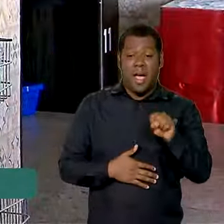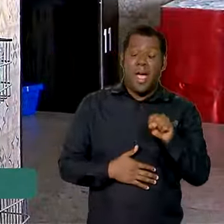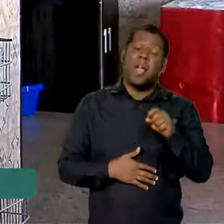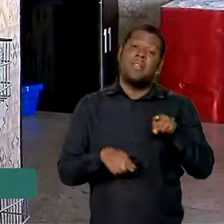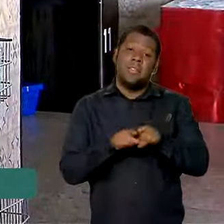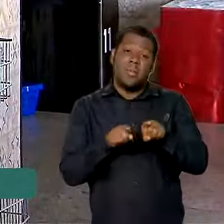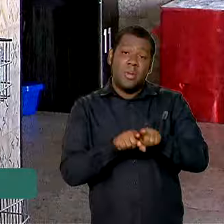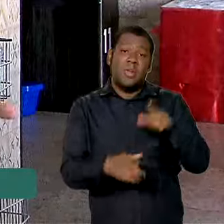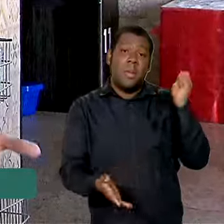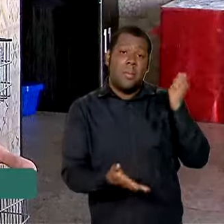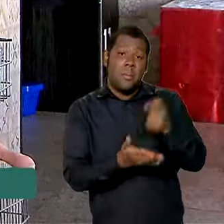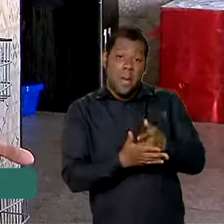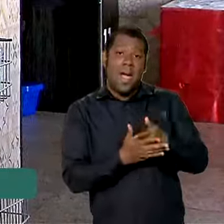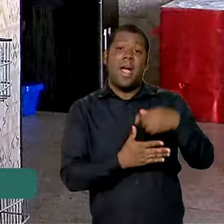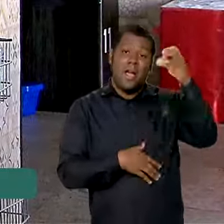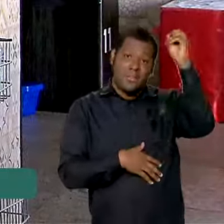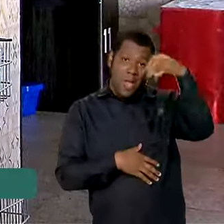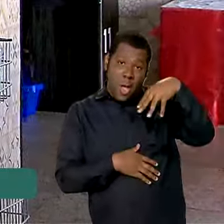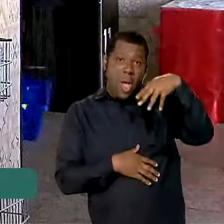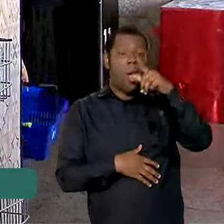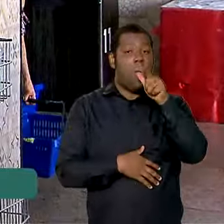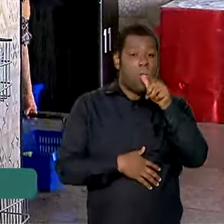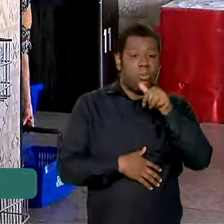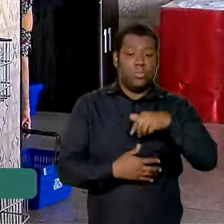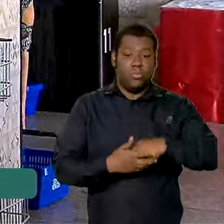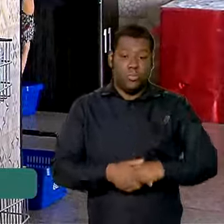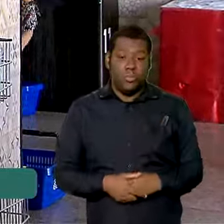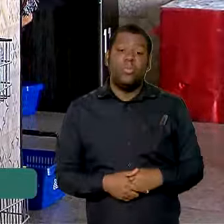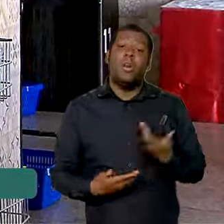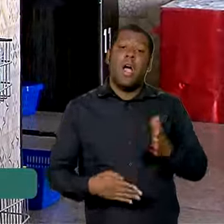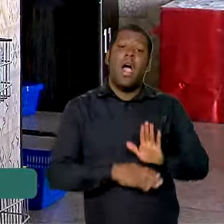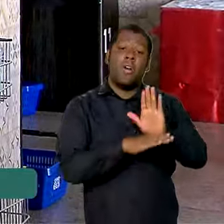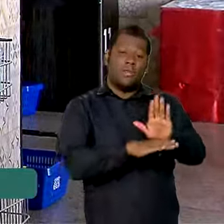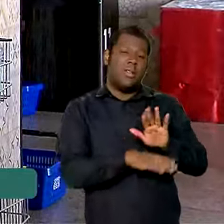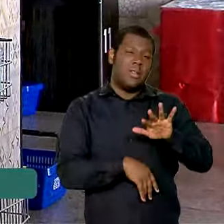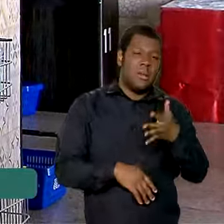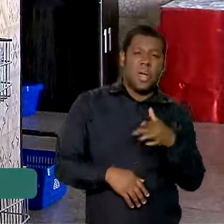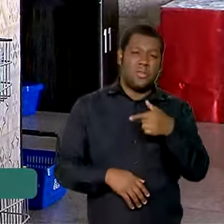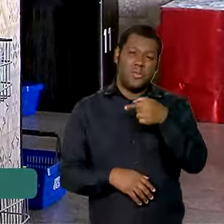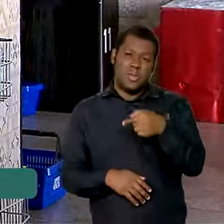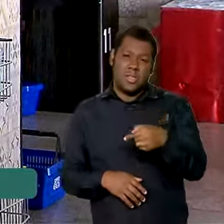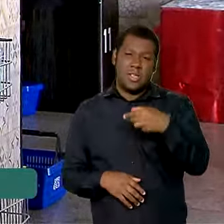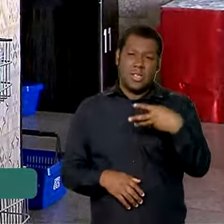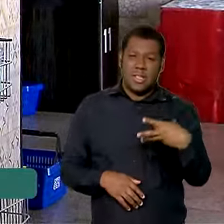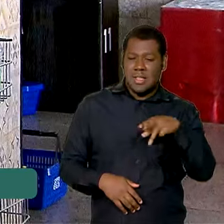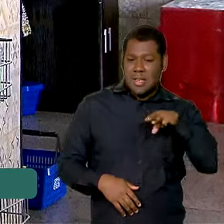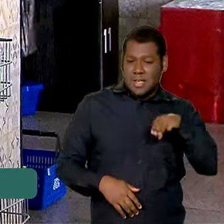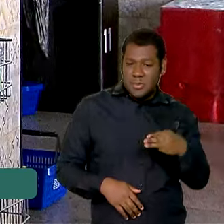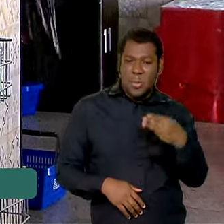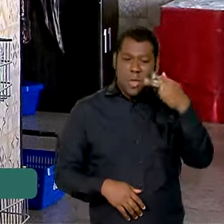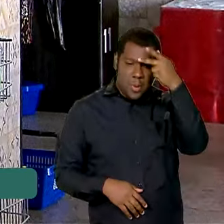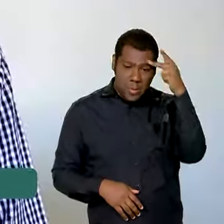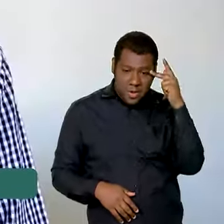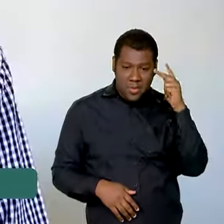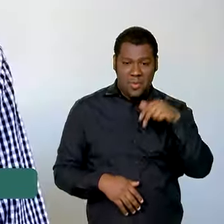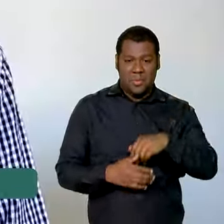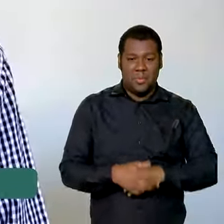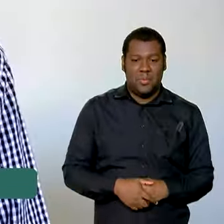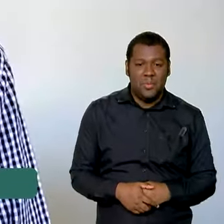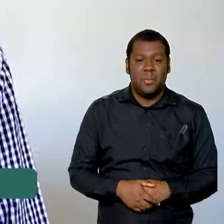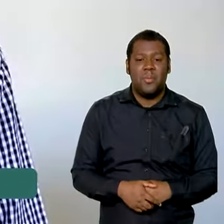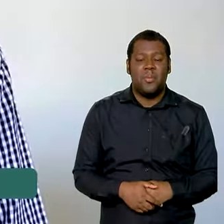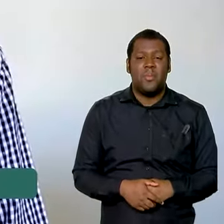pagar as contas de água e de luz. A medida vai beneficiar cerca de 73 milhões de pessoas. A